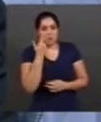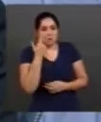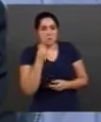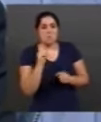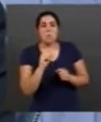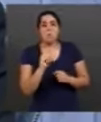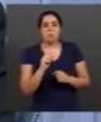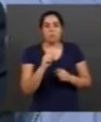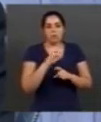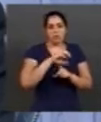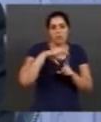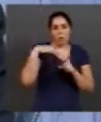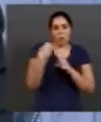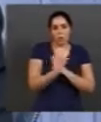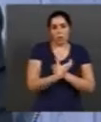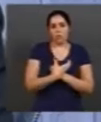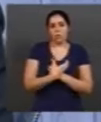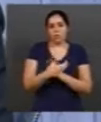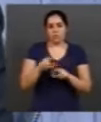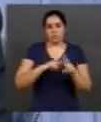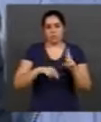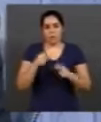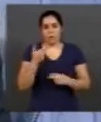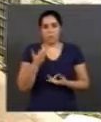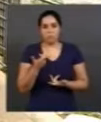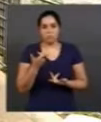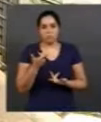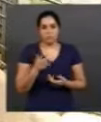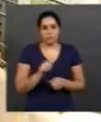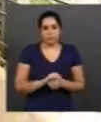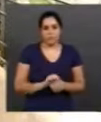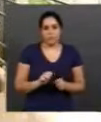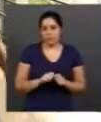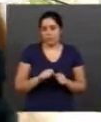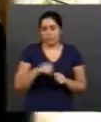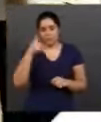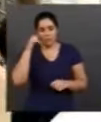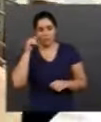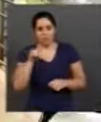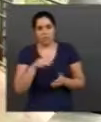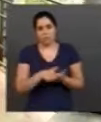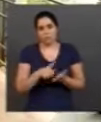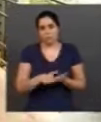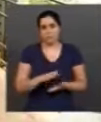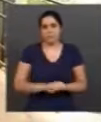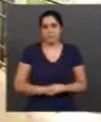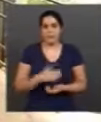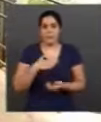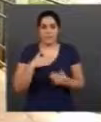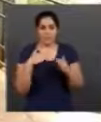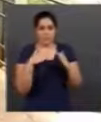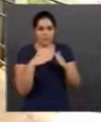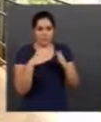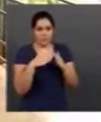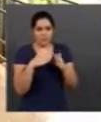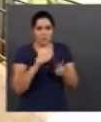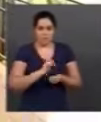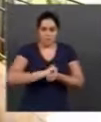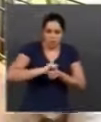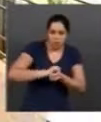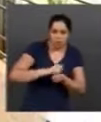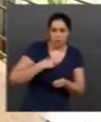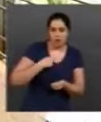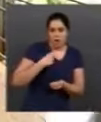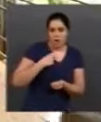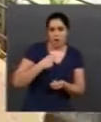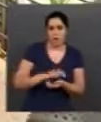acadêmica faz para evitar o desperdício. Na minha casa, a tem o costume de lavar a roupa na máquina e utilizar